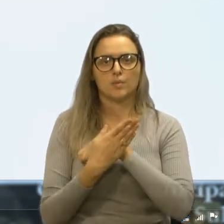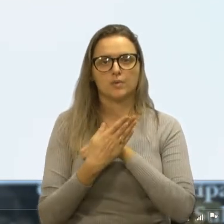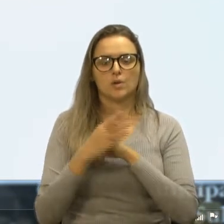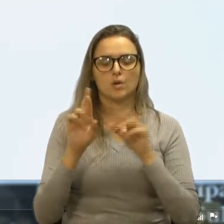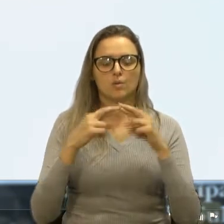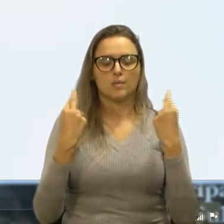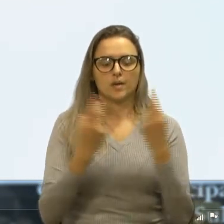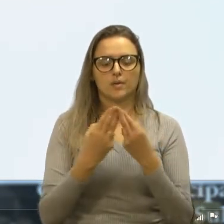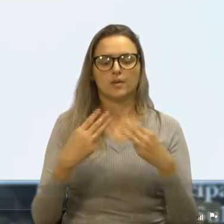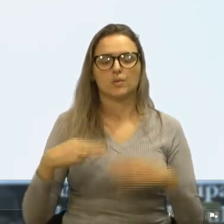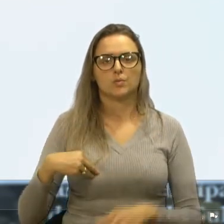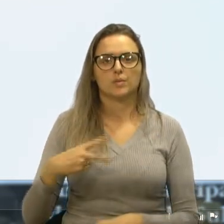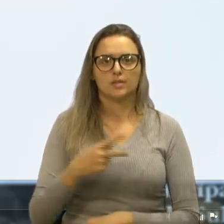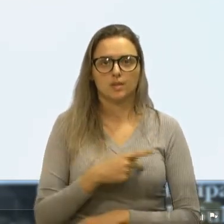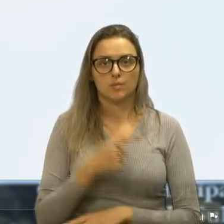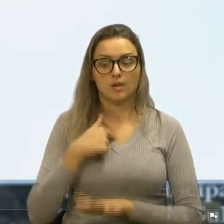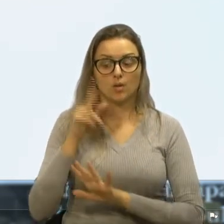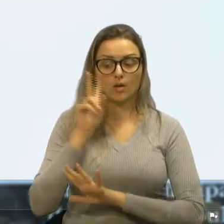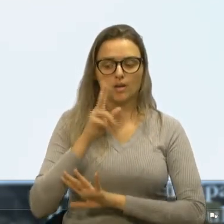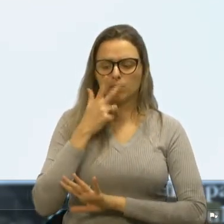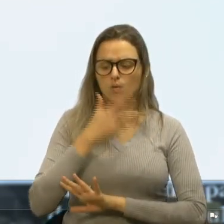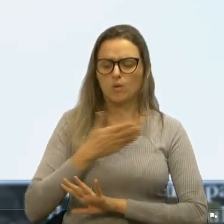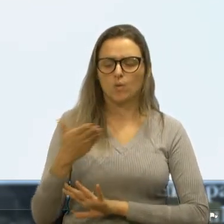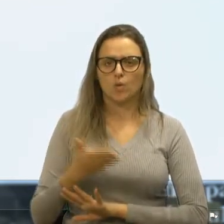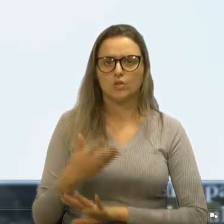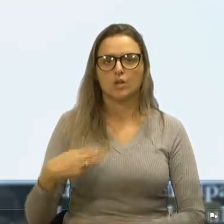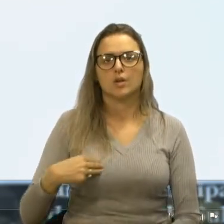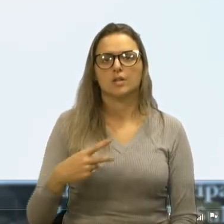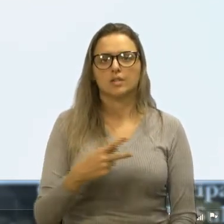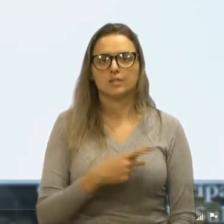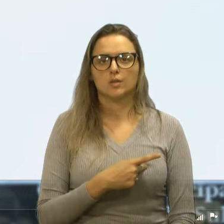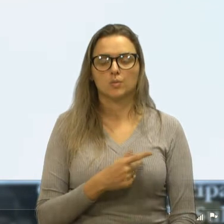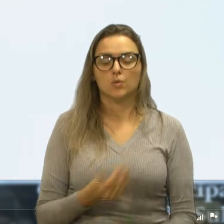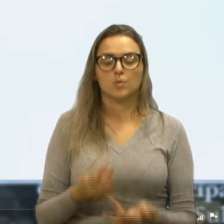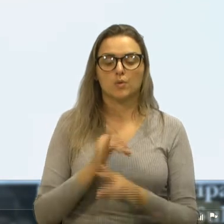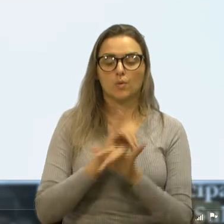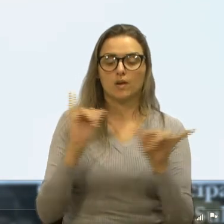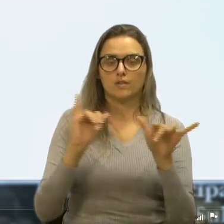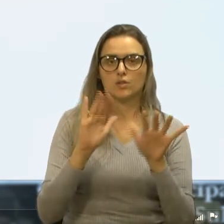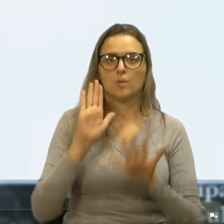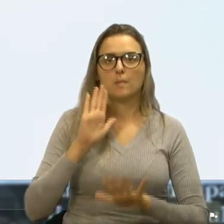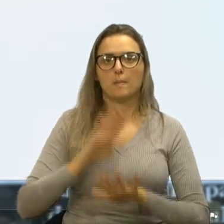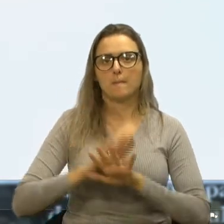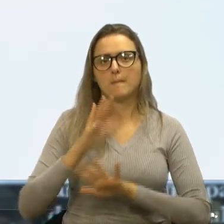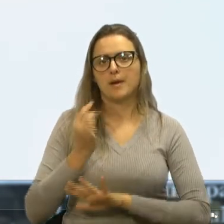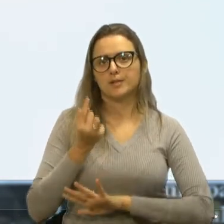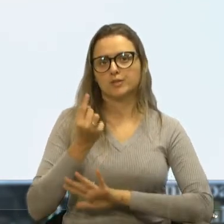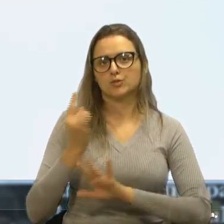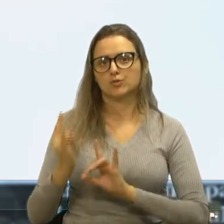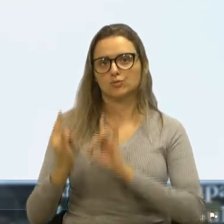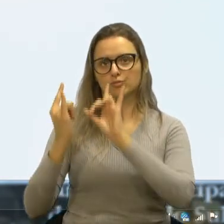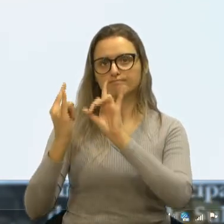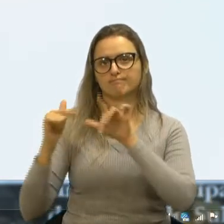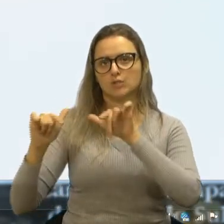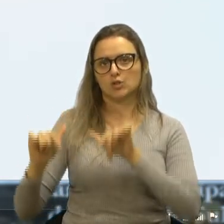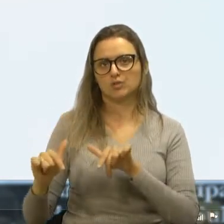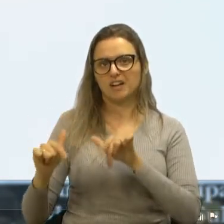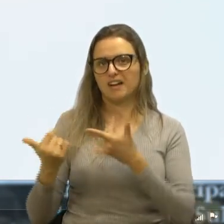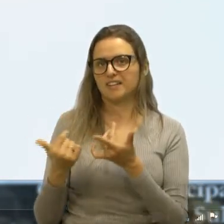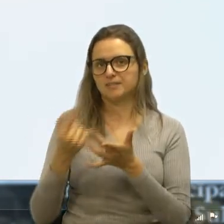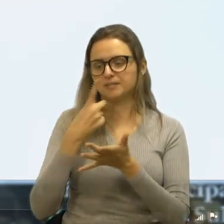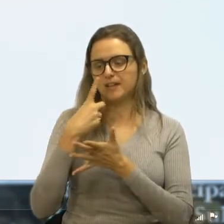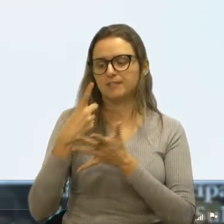Público, lembro como hoje que o Ministério Público disse, mais um espaço público que vai apodrecer.